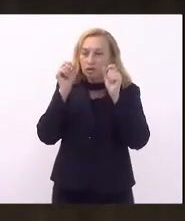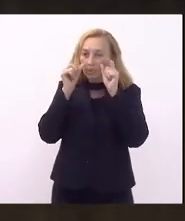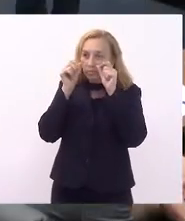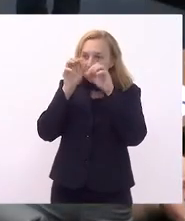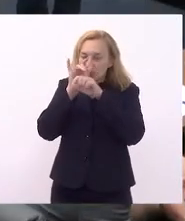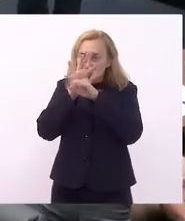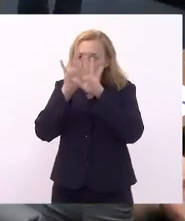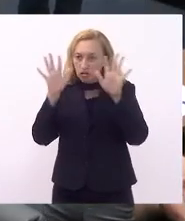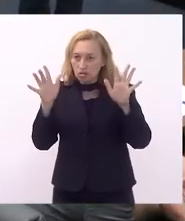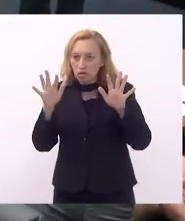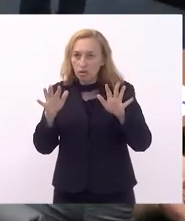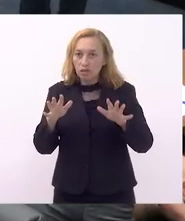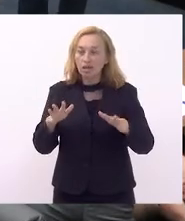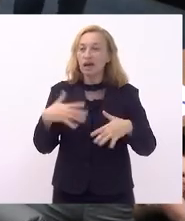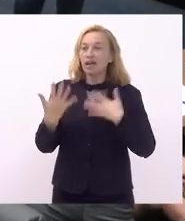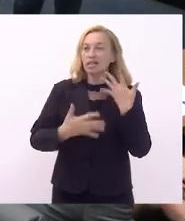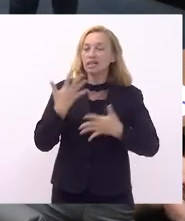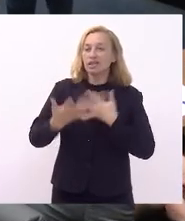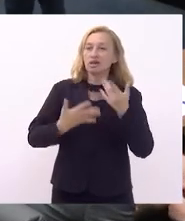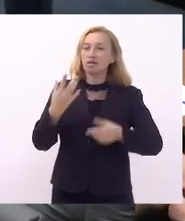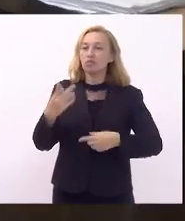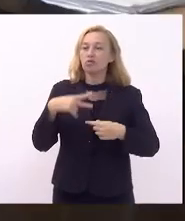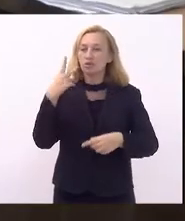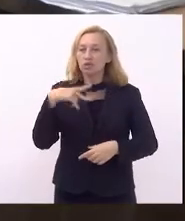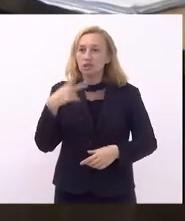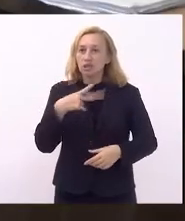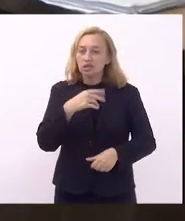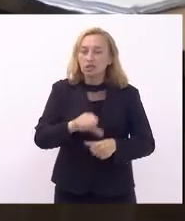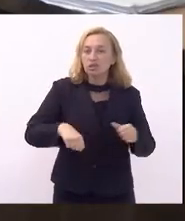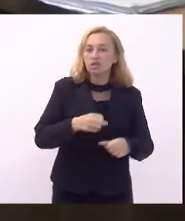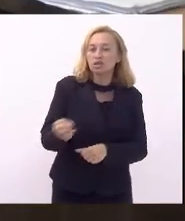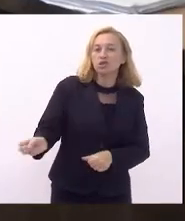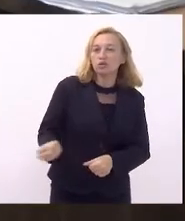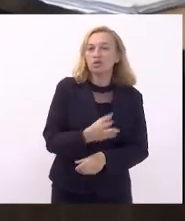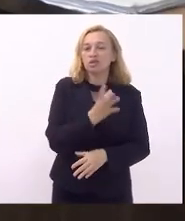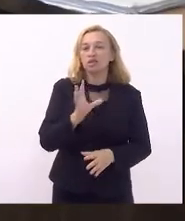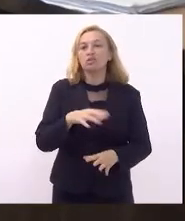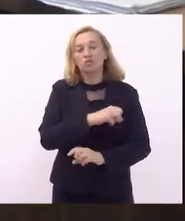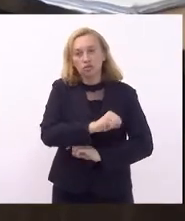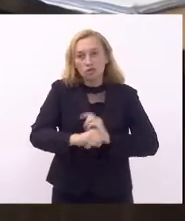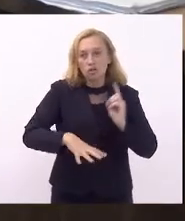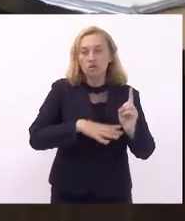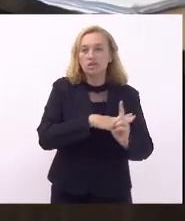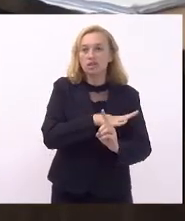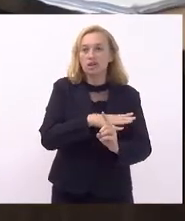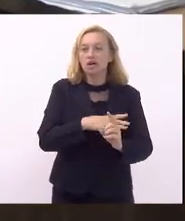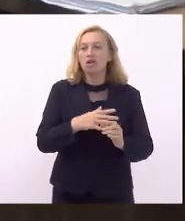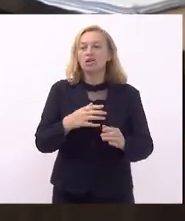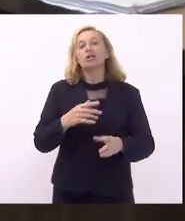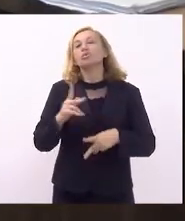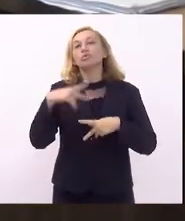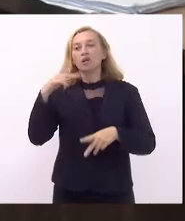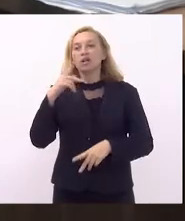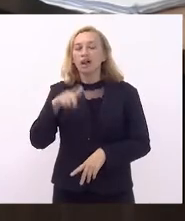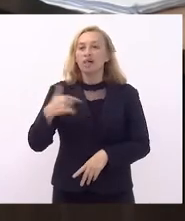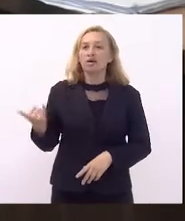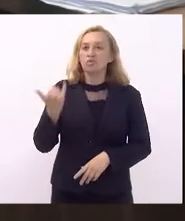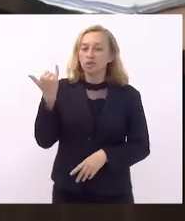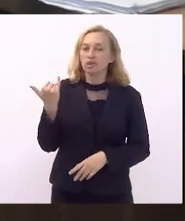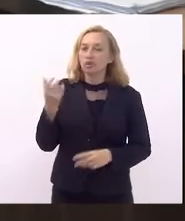e o encanto com a política, a possibilidade de transformação social a partir da política é muito gratificante.